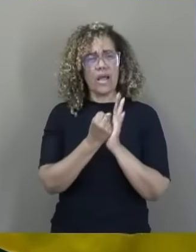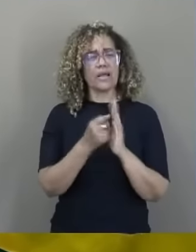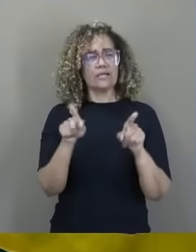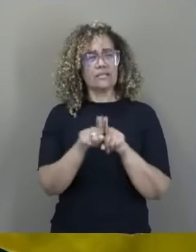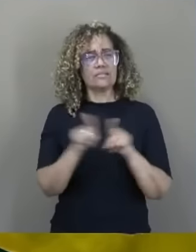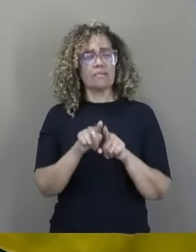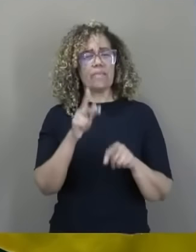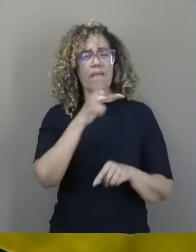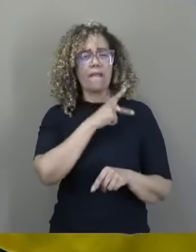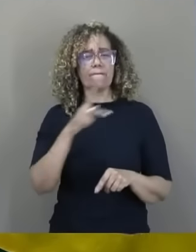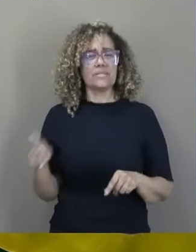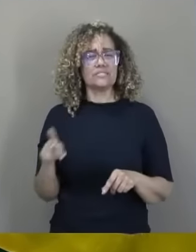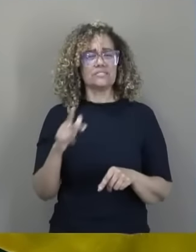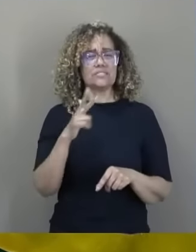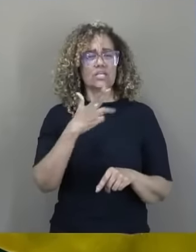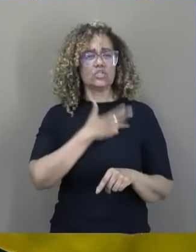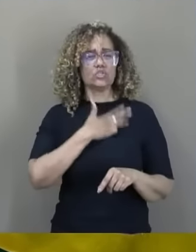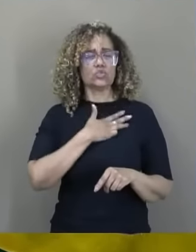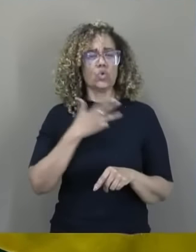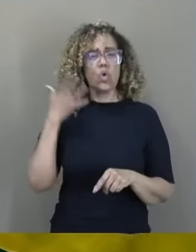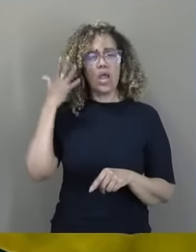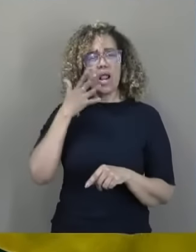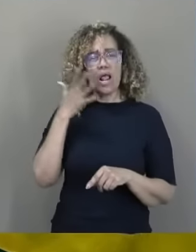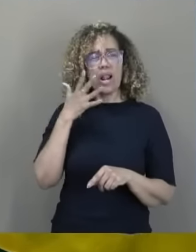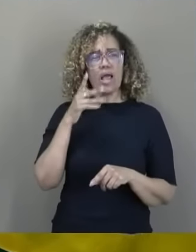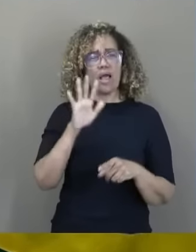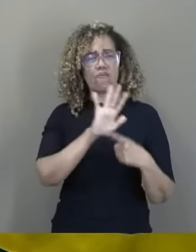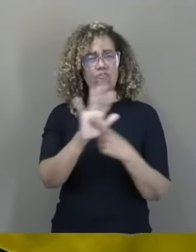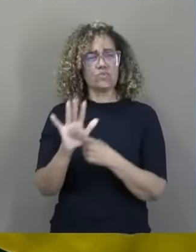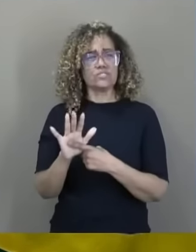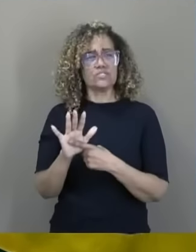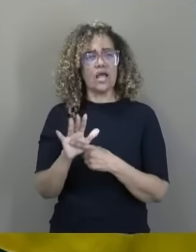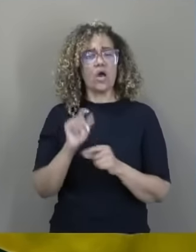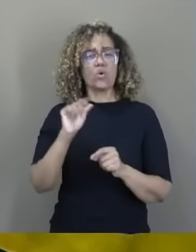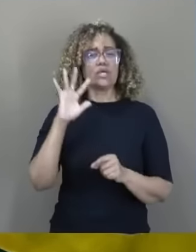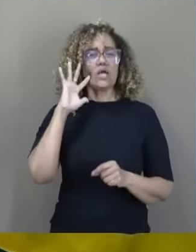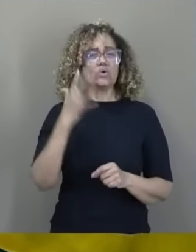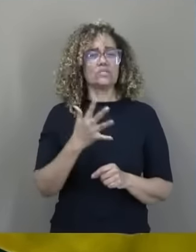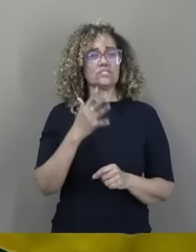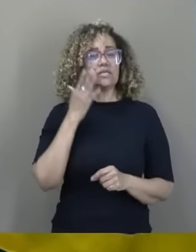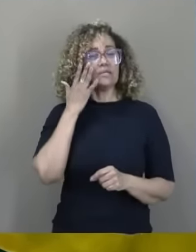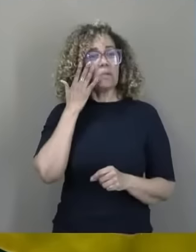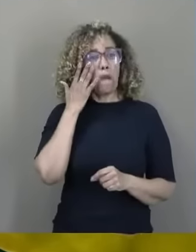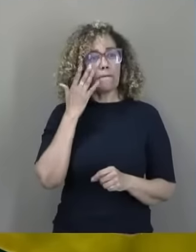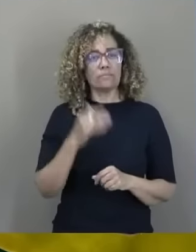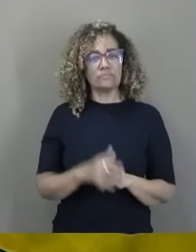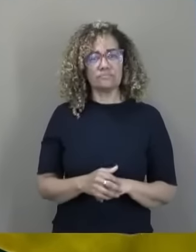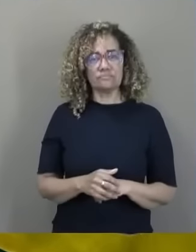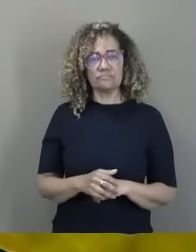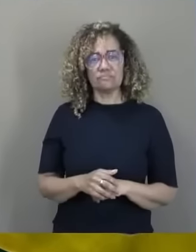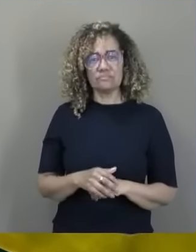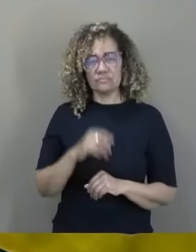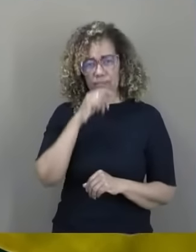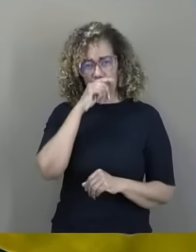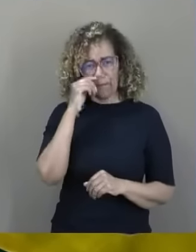Eu queria mostrar pra vocês aqui a fala dele, em cima da fala dele eu vou mostrar pra vocês o que tá acontecendo, deixa eu ver se vai... Pode, consegue fazer